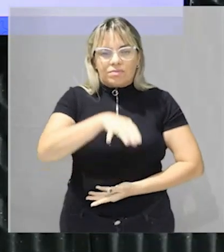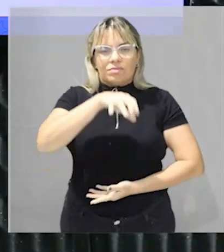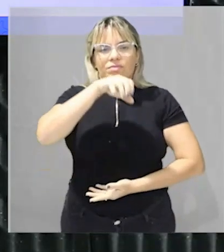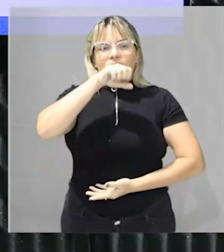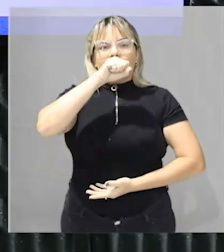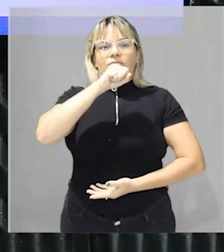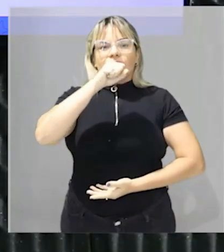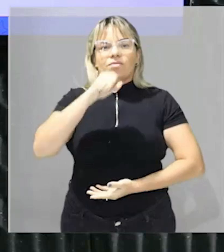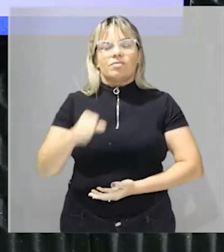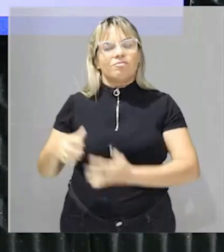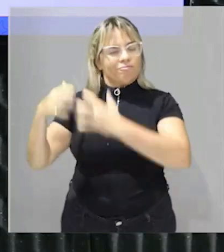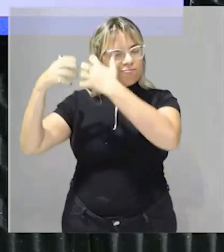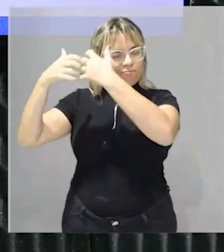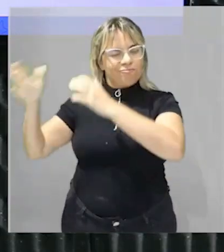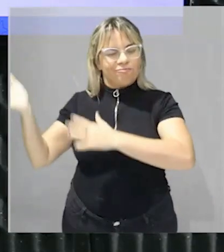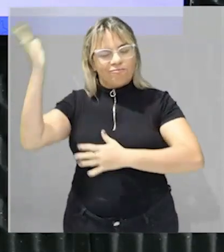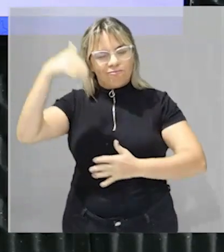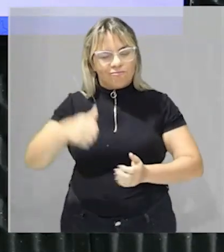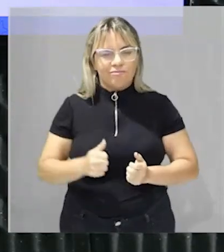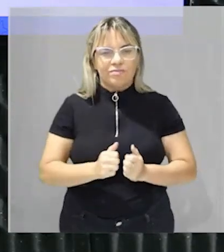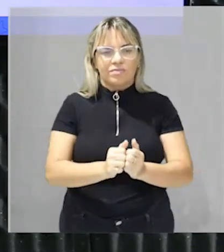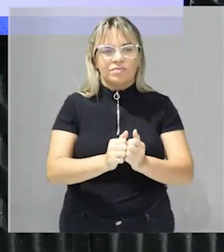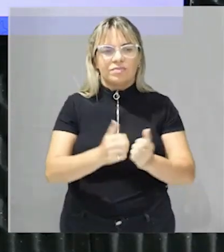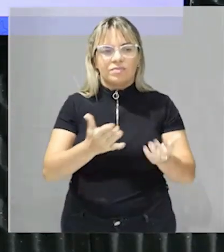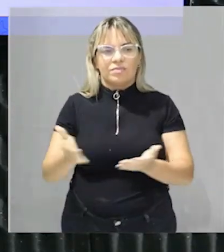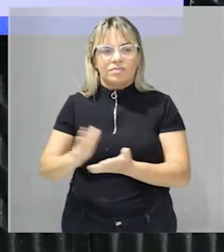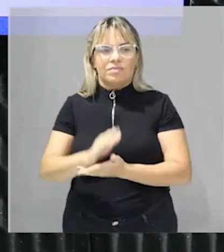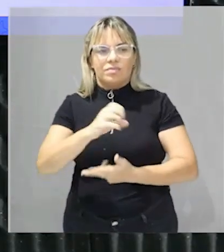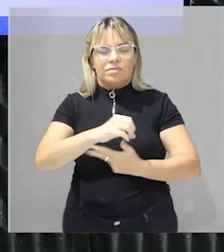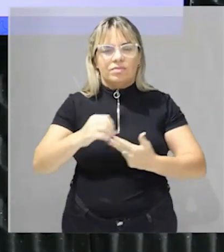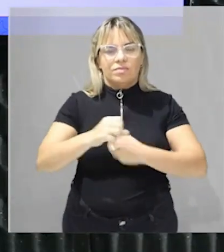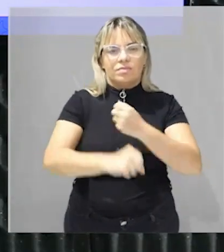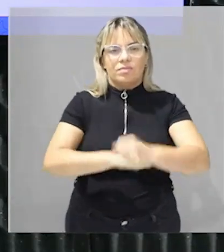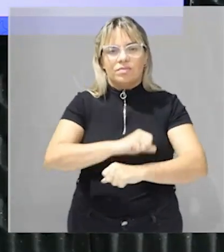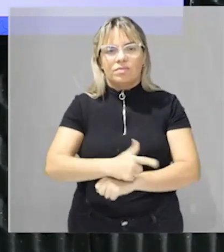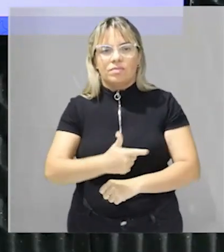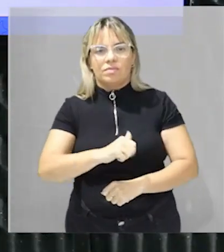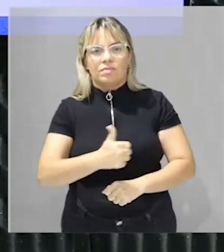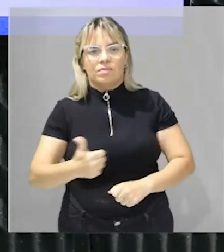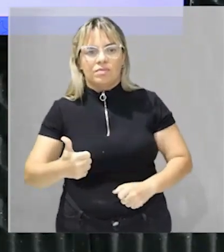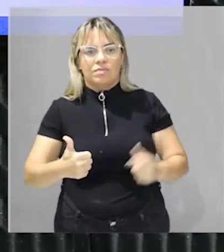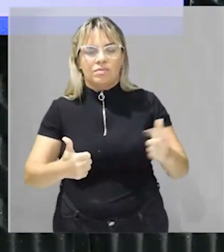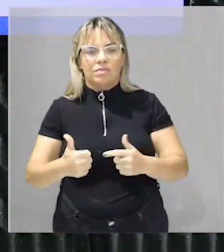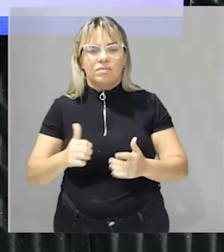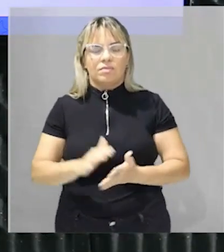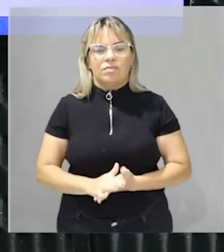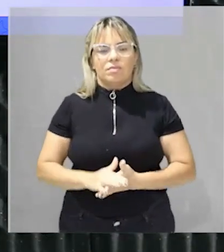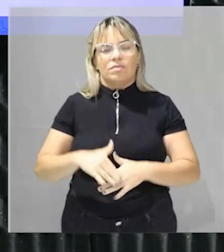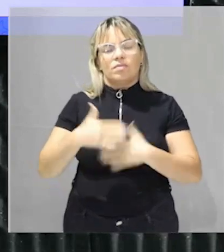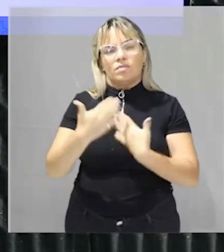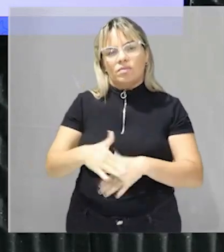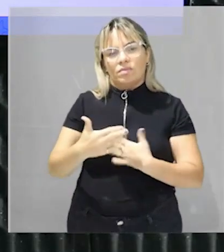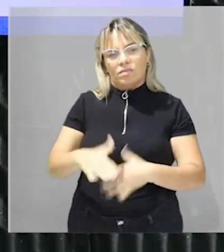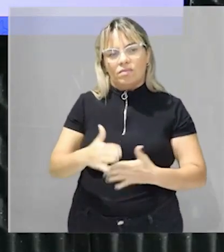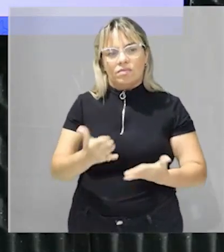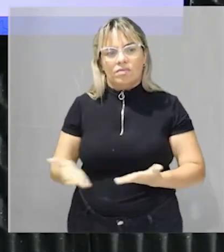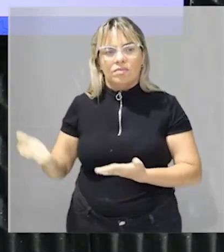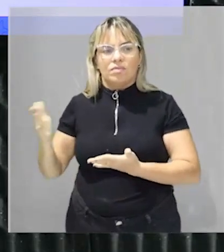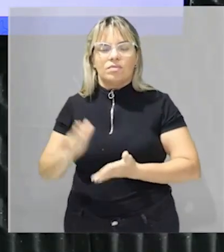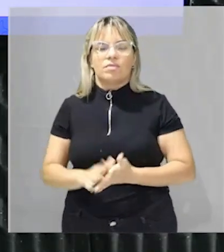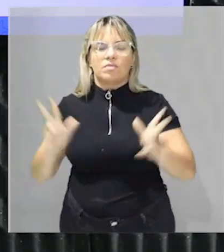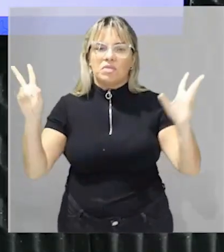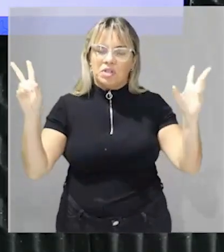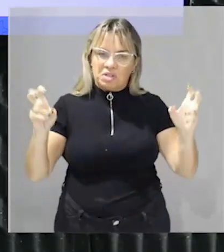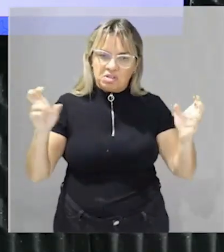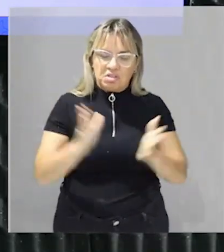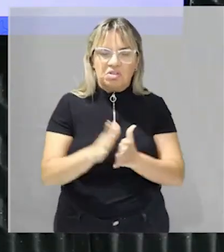oxigênio no teu cérebro e vamos para cima questão Enem 2021 a última prova da Enem estou te falando é matemática muito cobrada